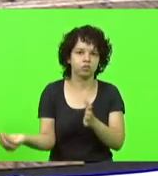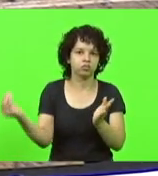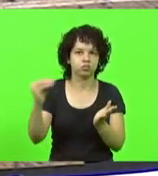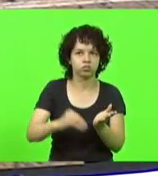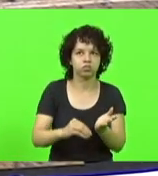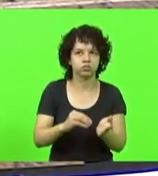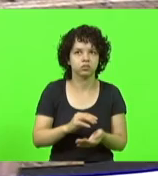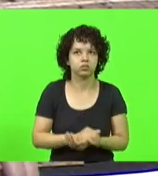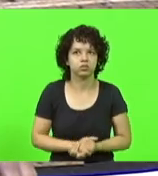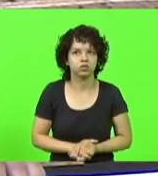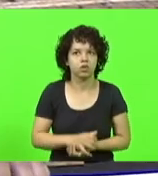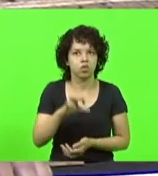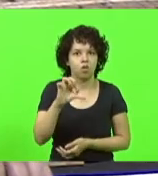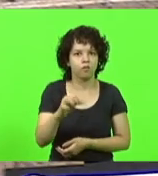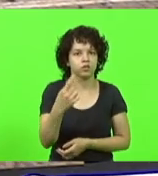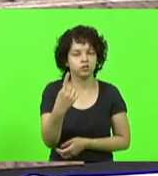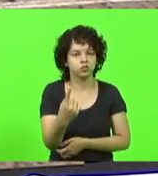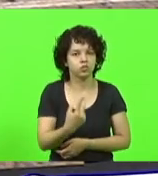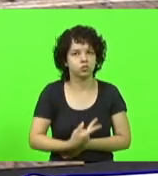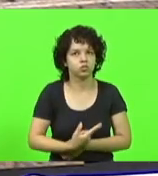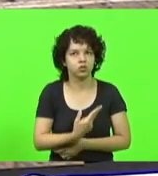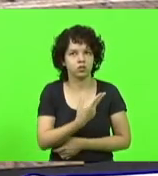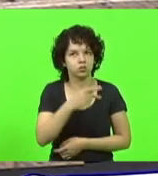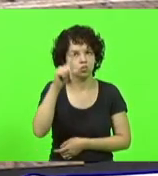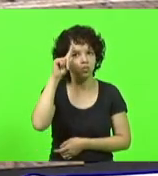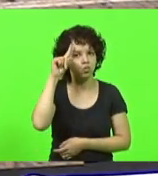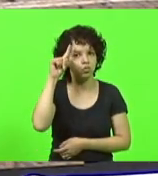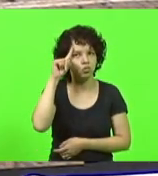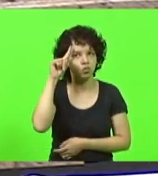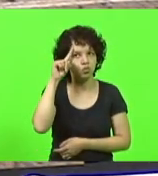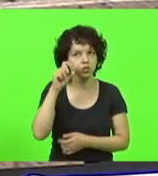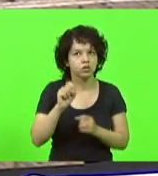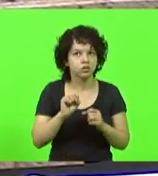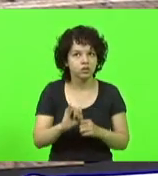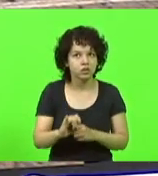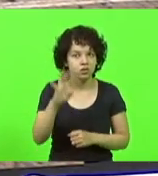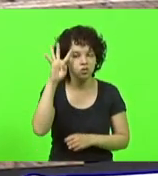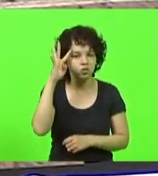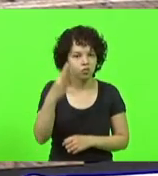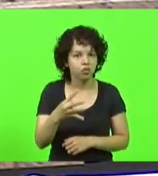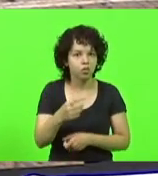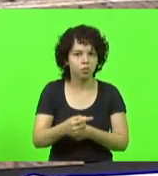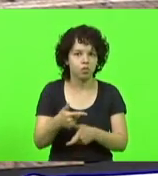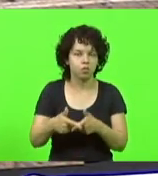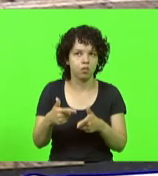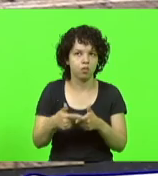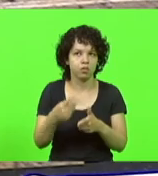fazer 91 cirurgias diárias se ele fosse resolver esse problema em três anos.